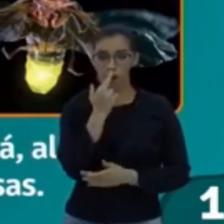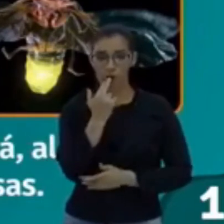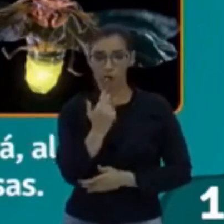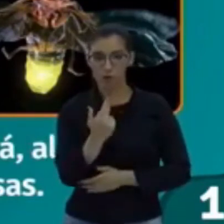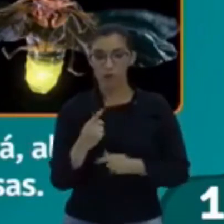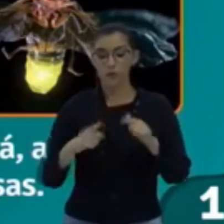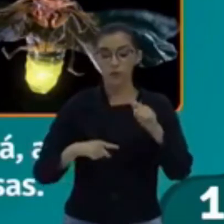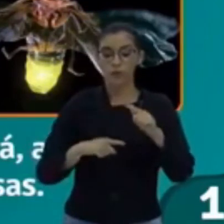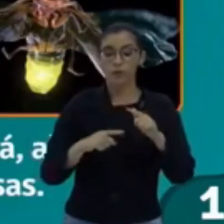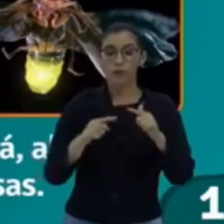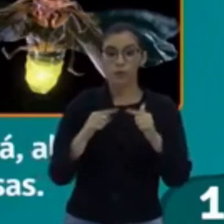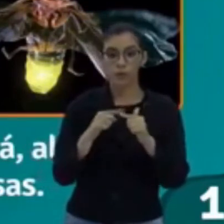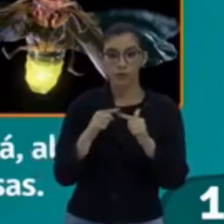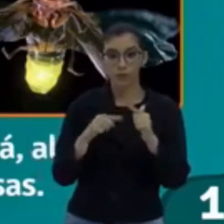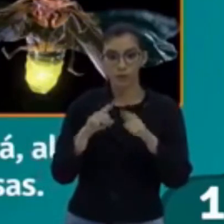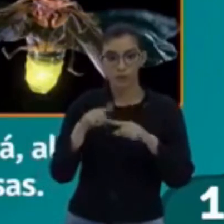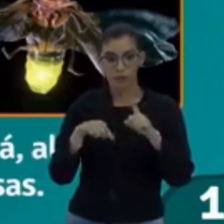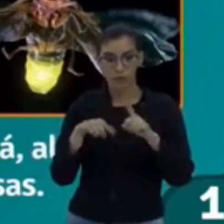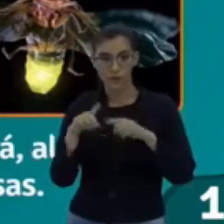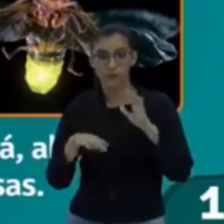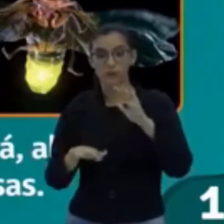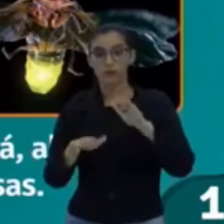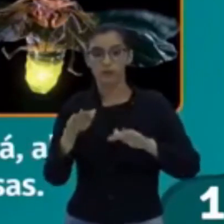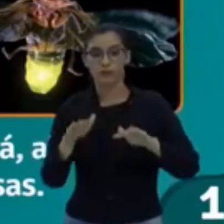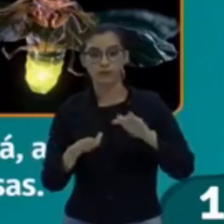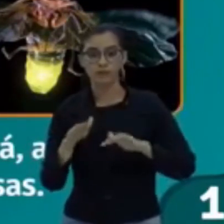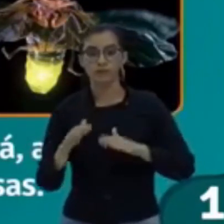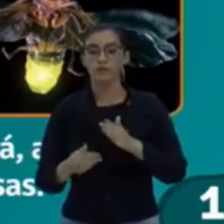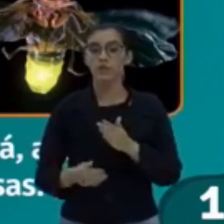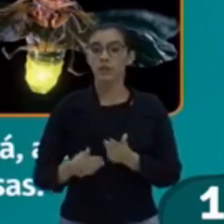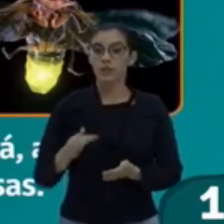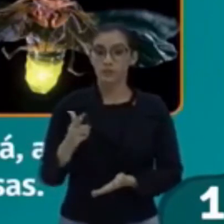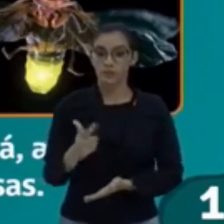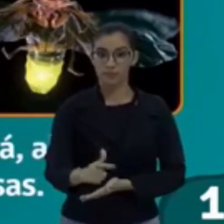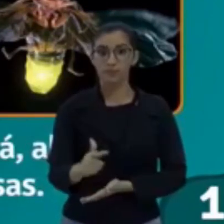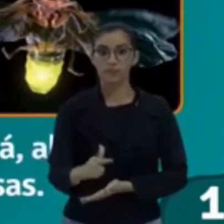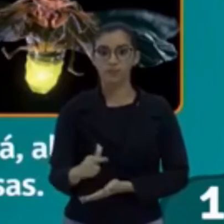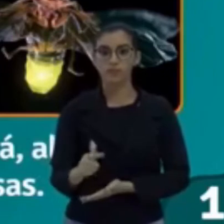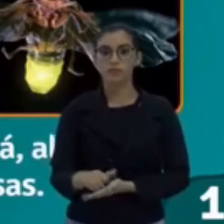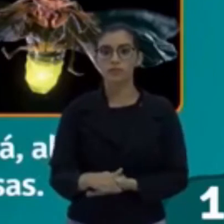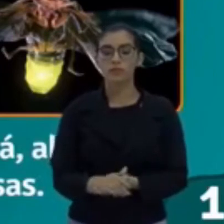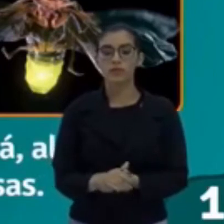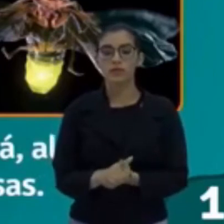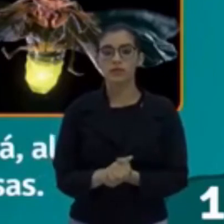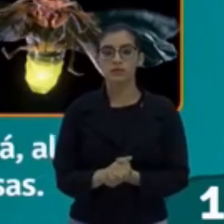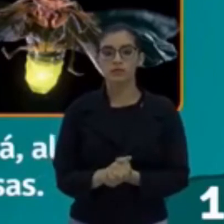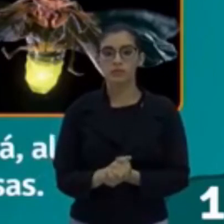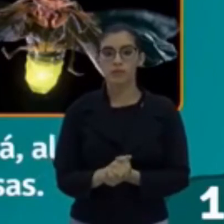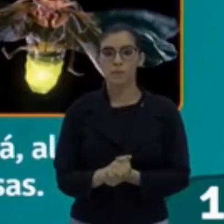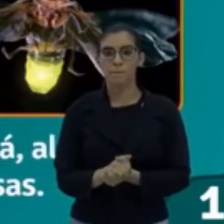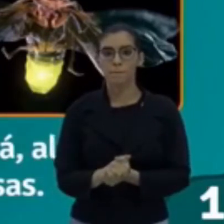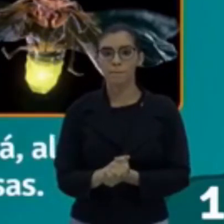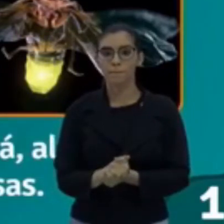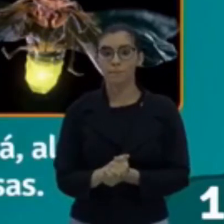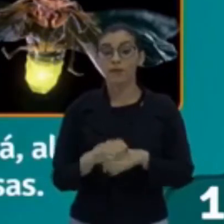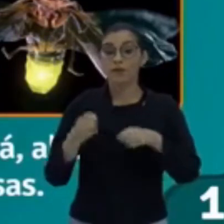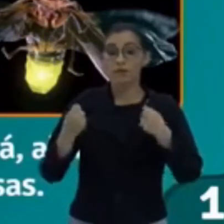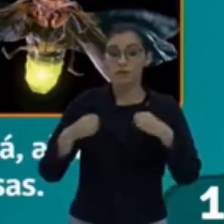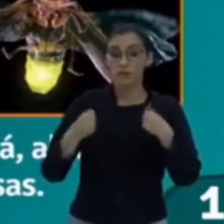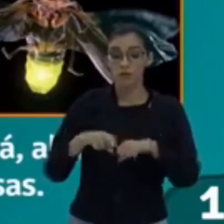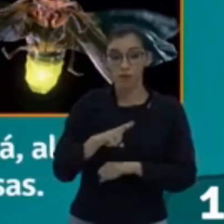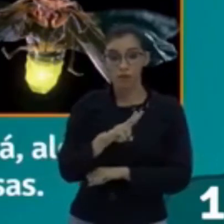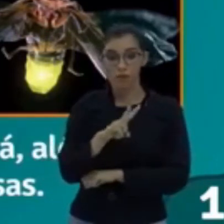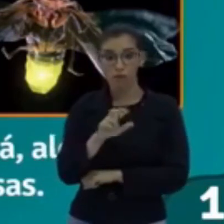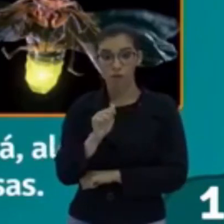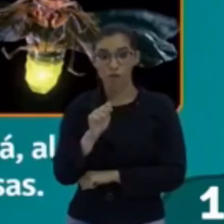isso é que permite o vagalume macho avisar para a fêmea que está chegando e a fêmea